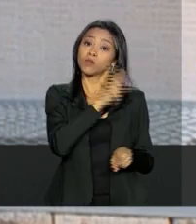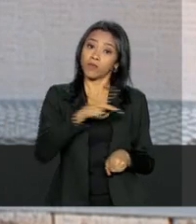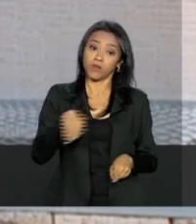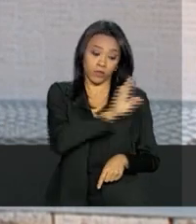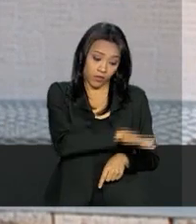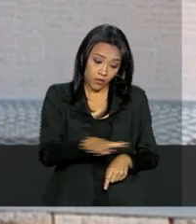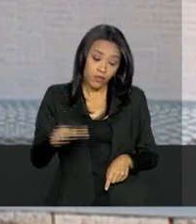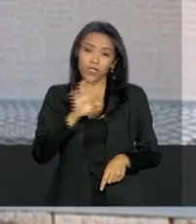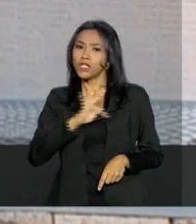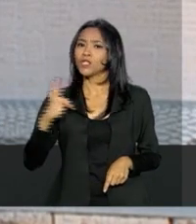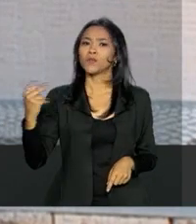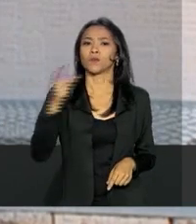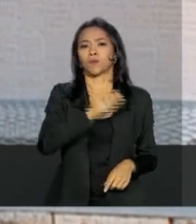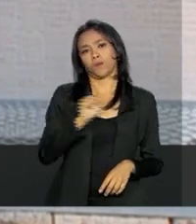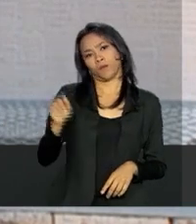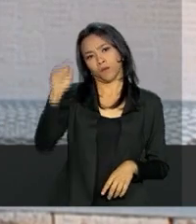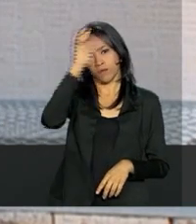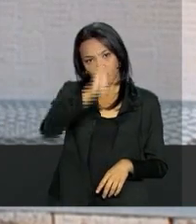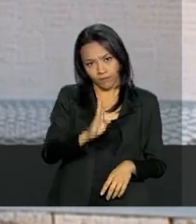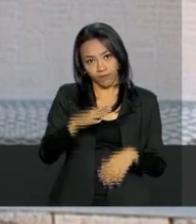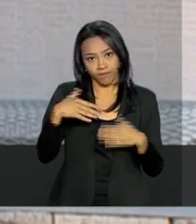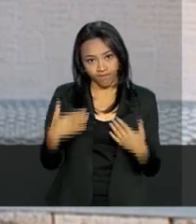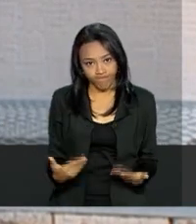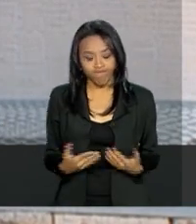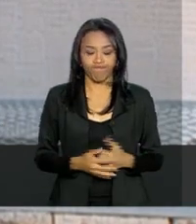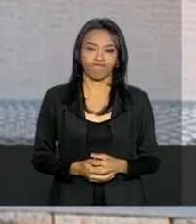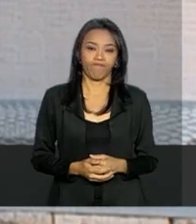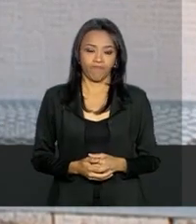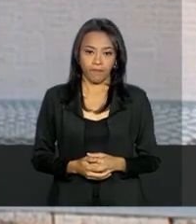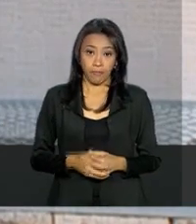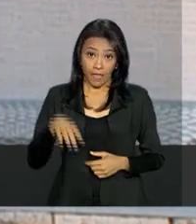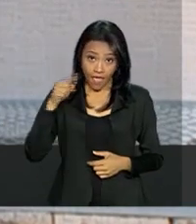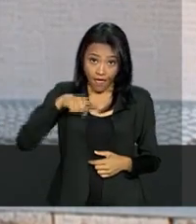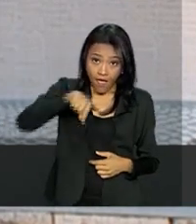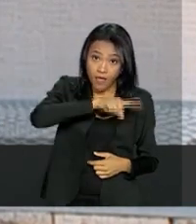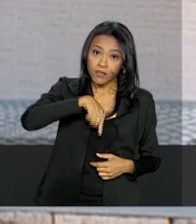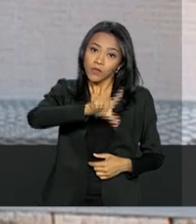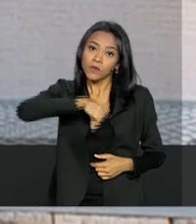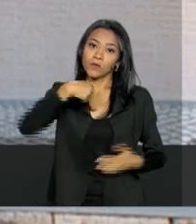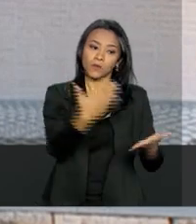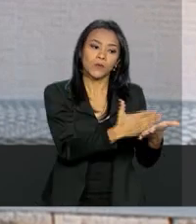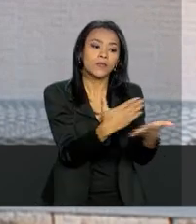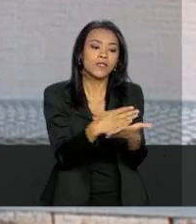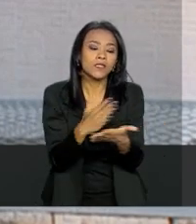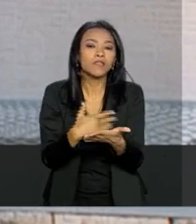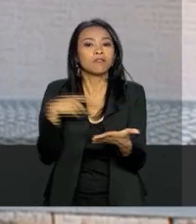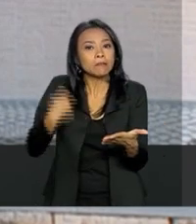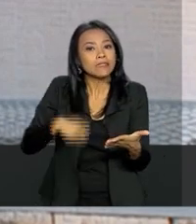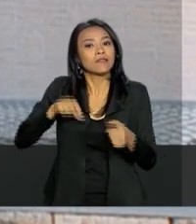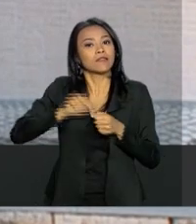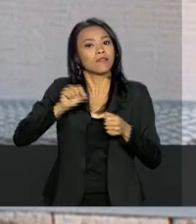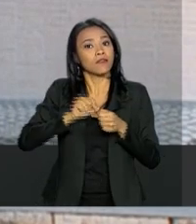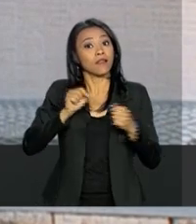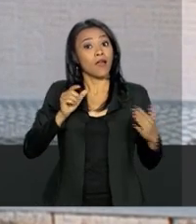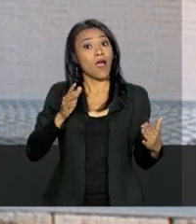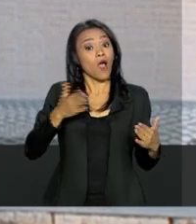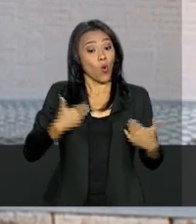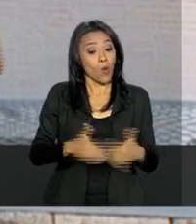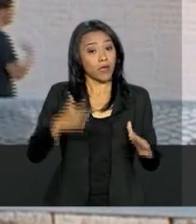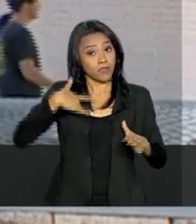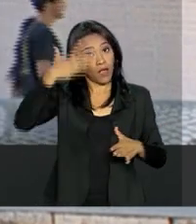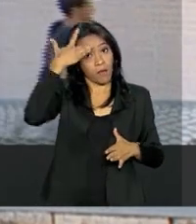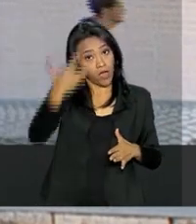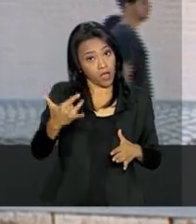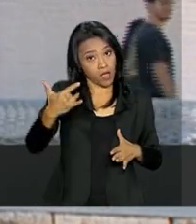infantil em todo o Brasil. Essa escolha dos livros deve ser feita a partir de amanhã, dia